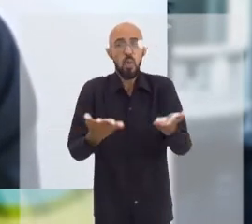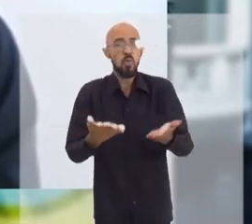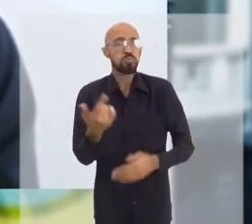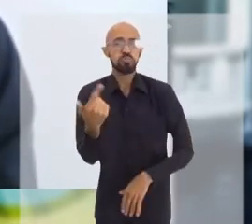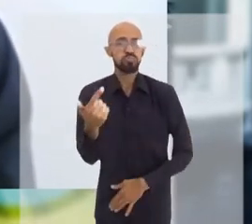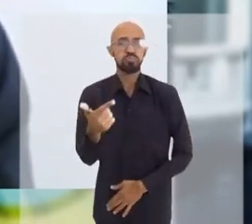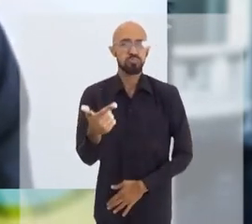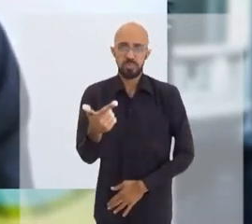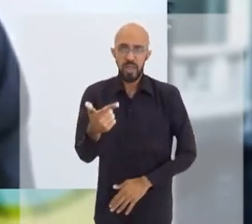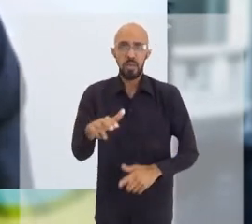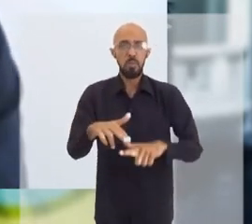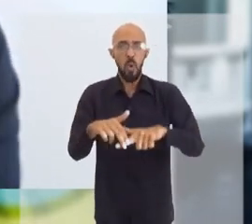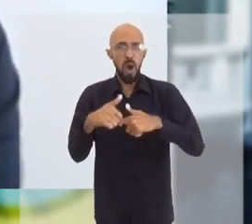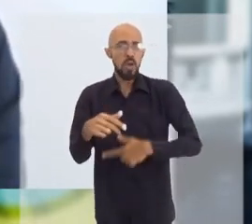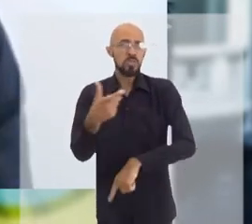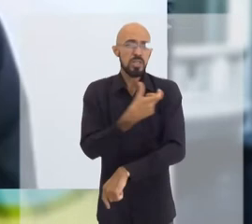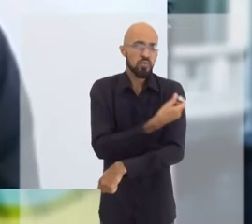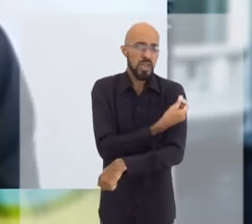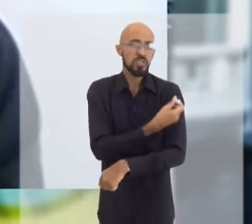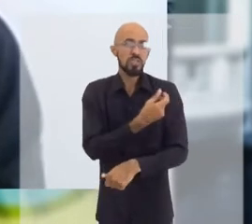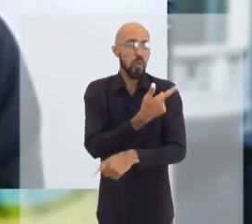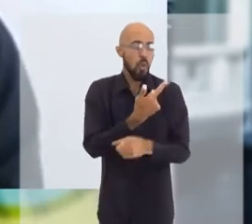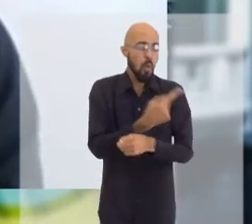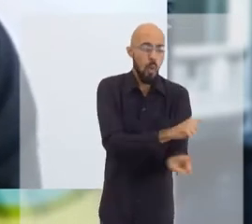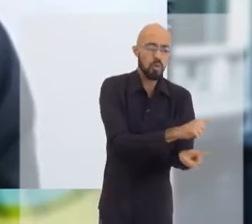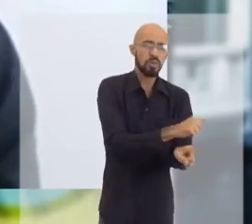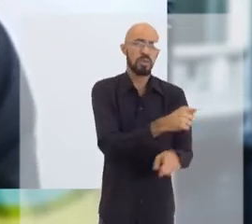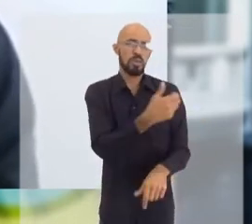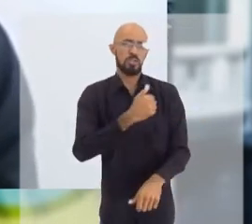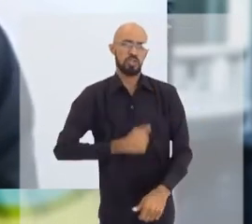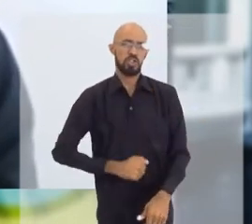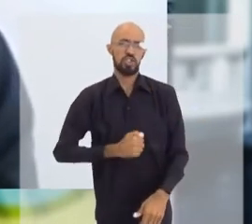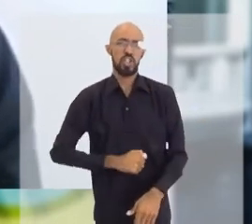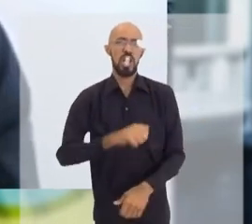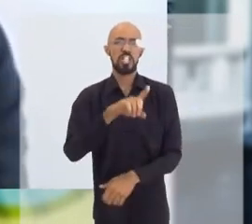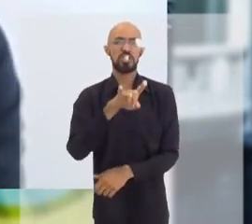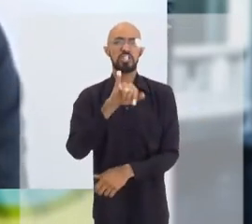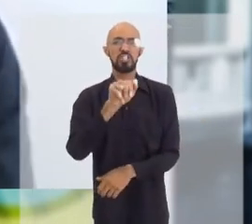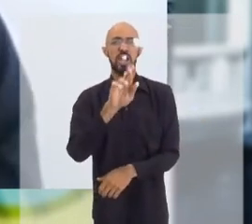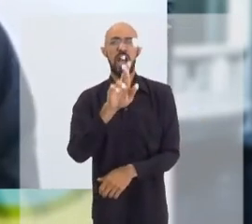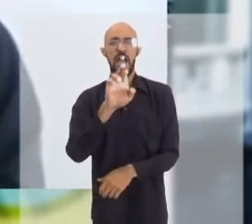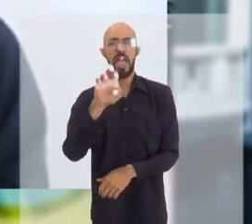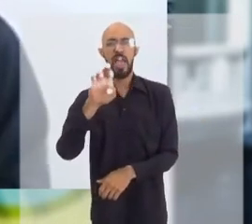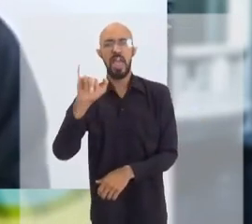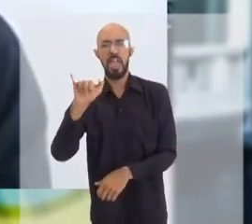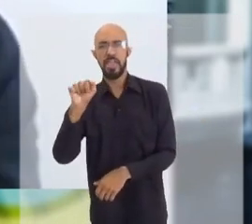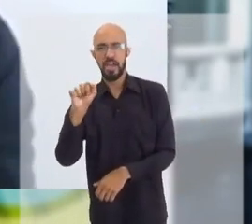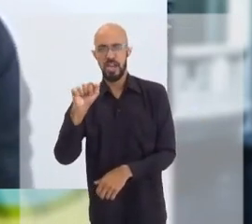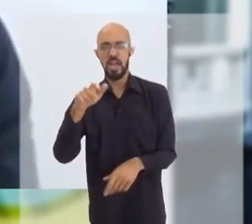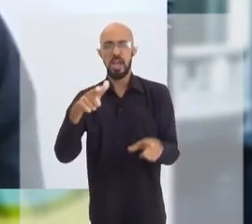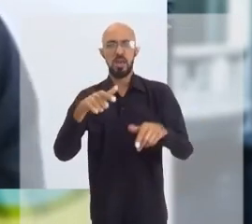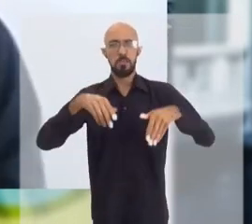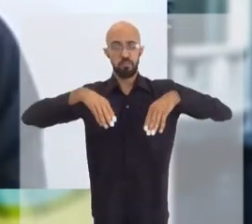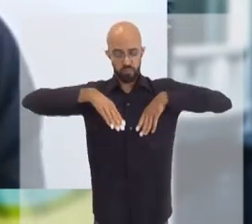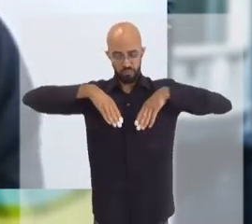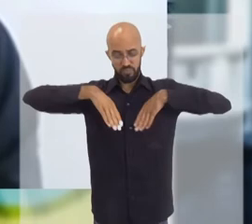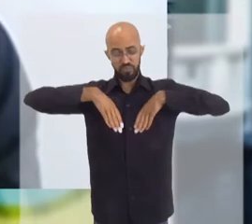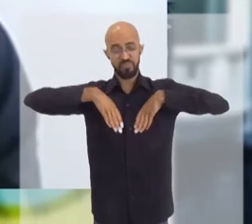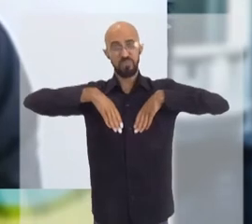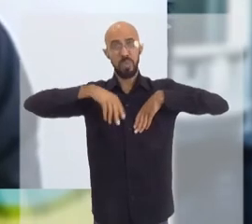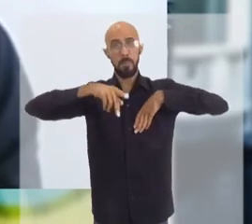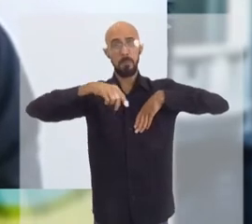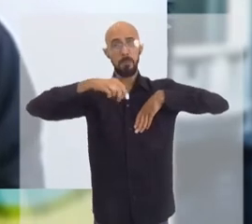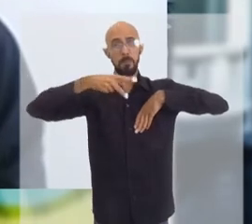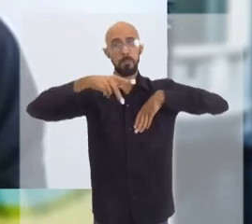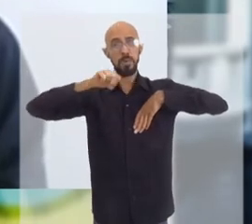internação por diarreia por conta das vacinas contra a diarreia que a gente aplica. Pneumonias era a segunda causa de